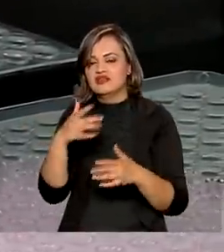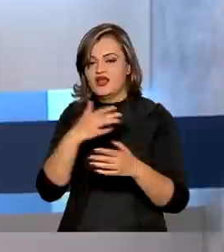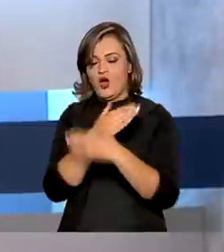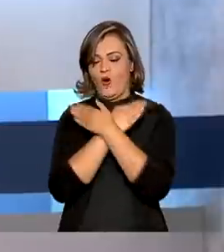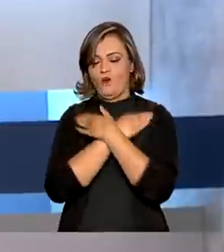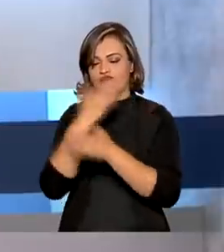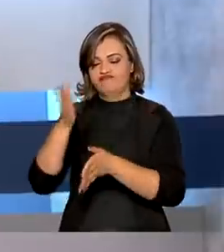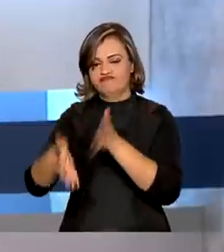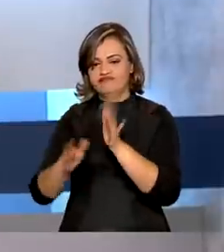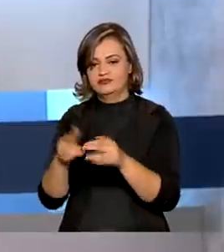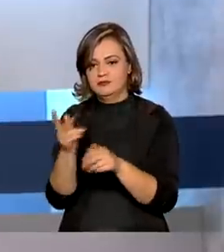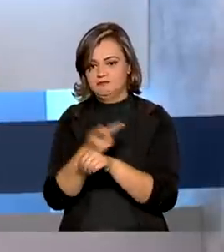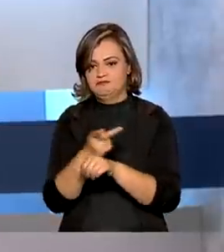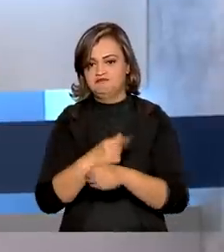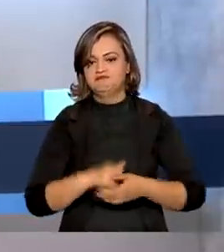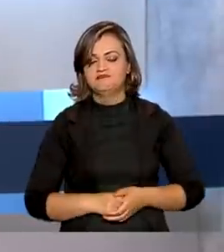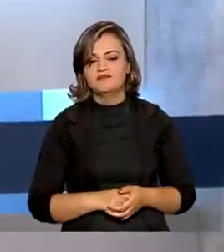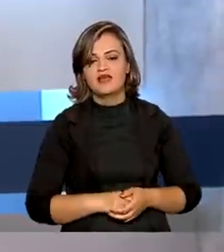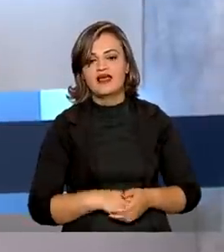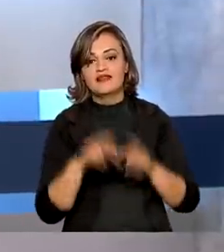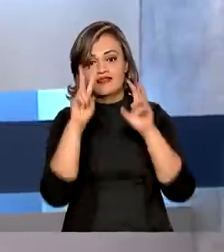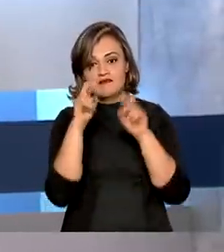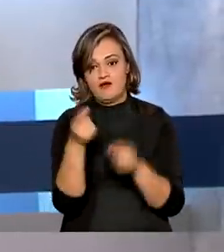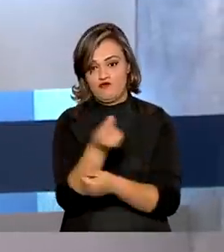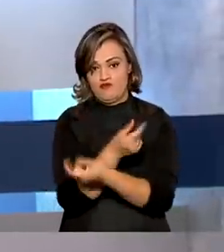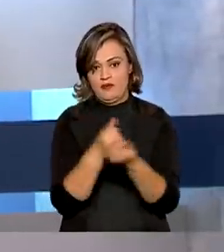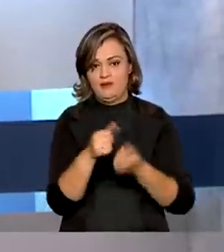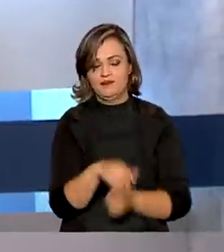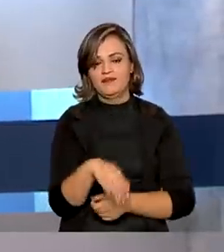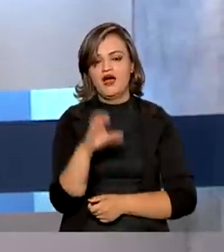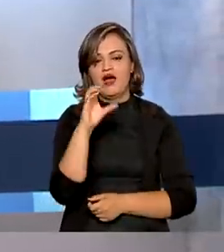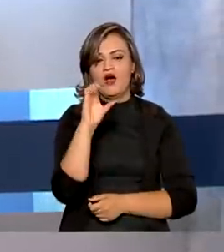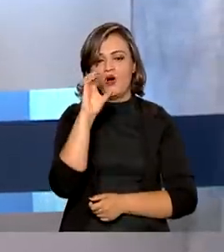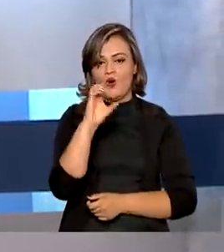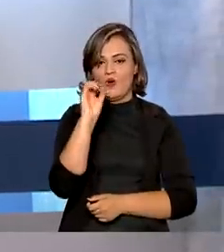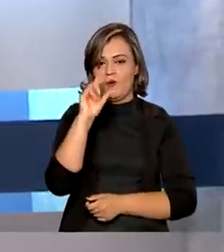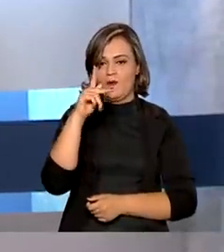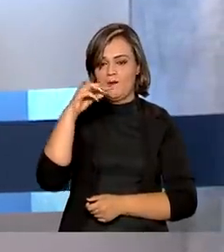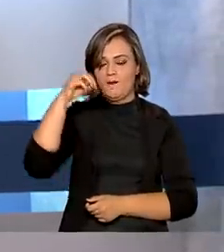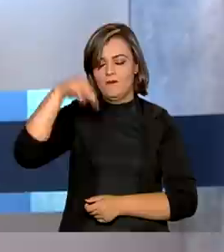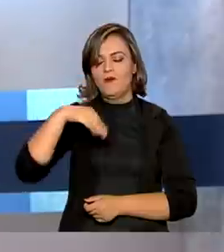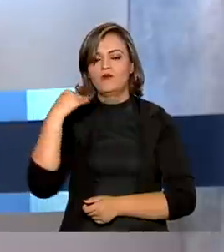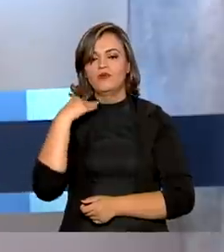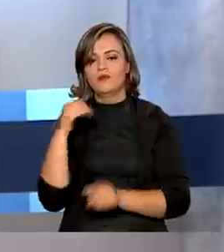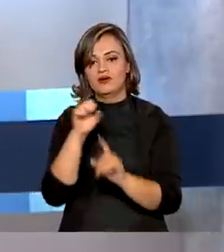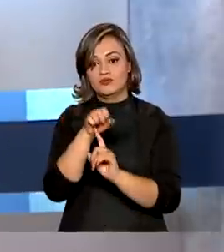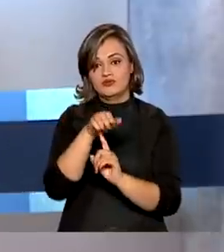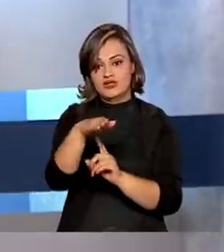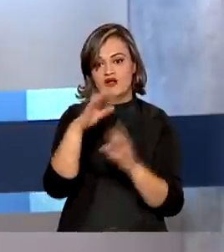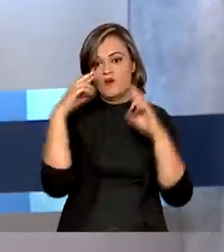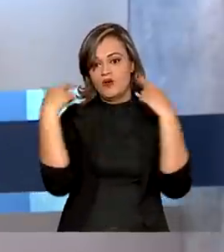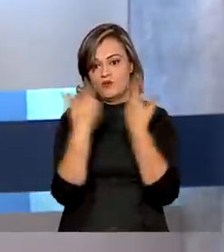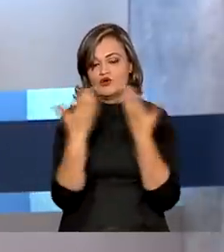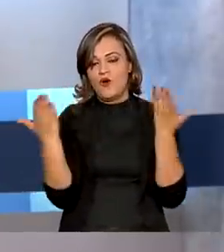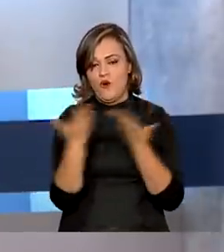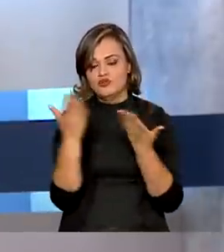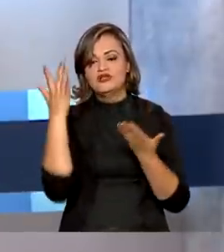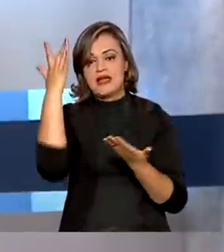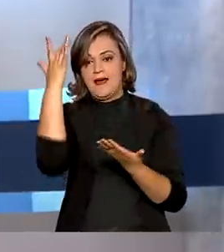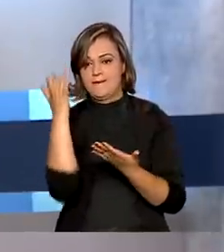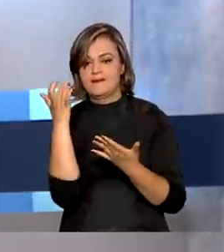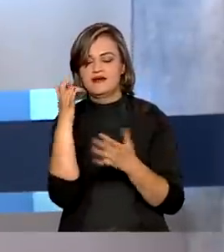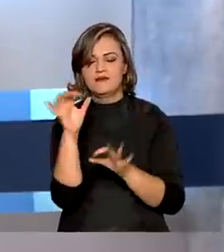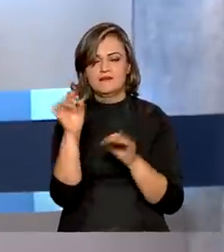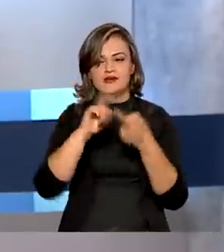identificados. Nosso assunto agora é a economia. O COPOM, Comitê de Política Monetária do Banco Central, se reúne hoje e amanhã